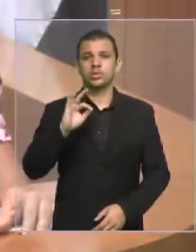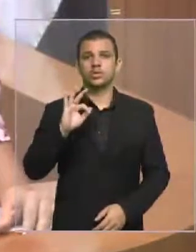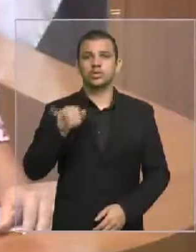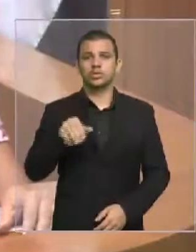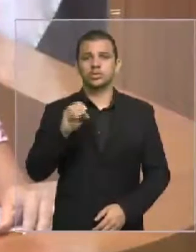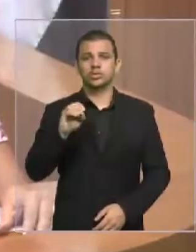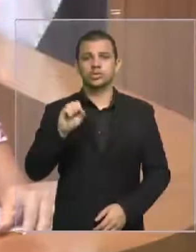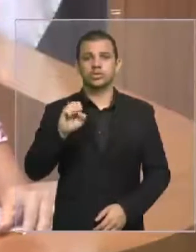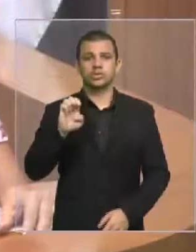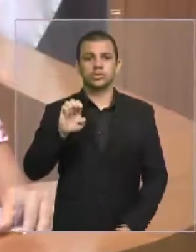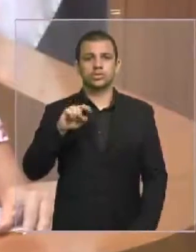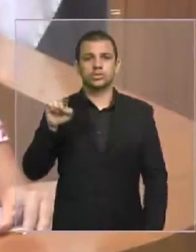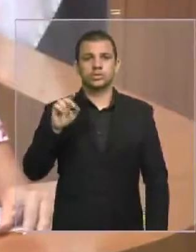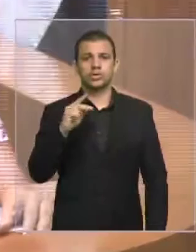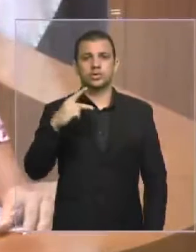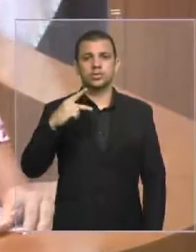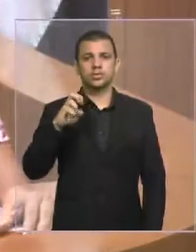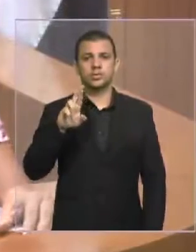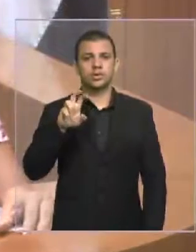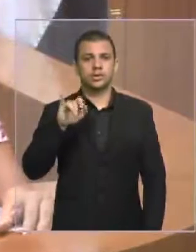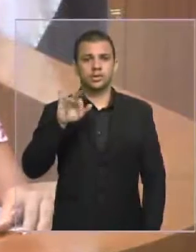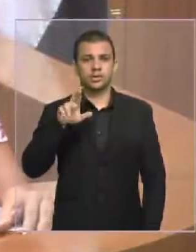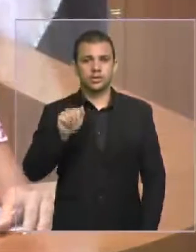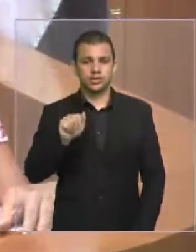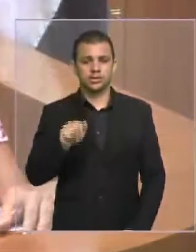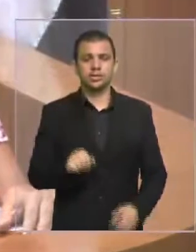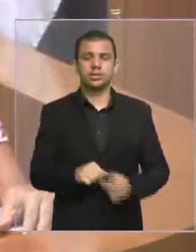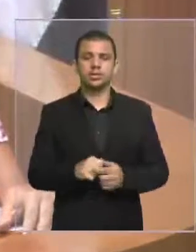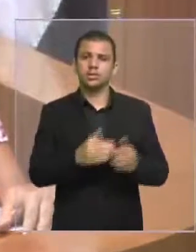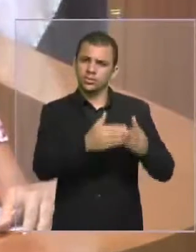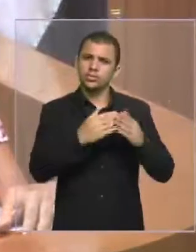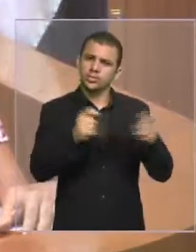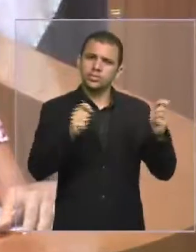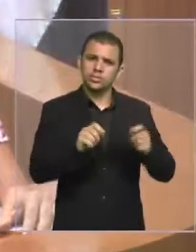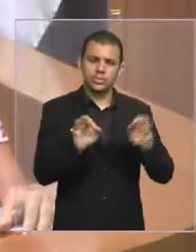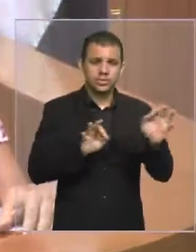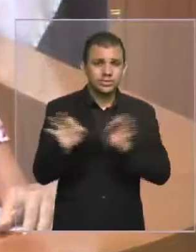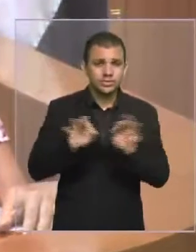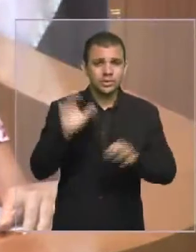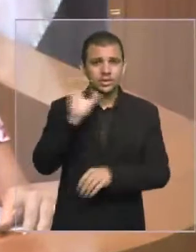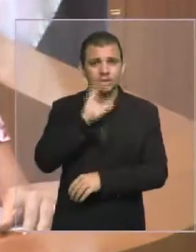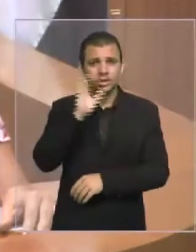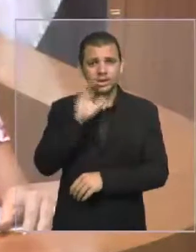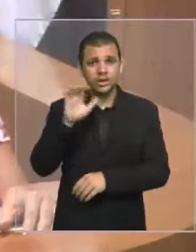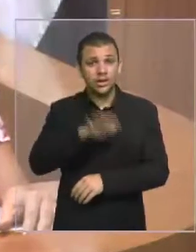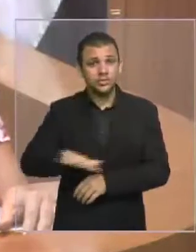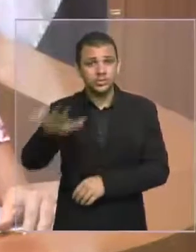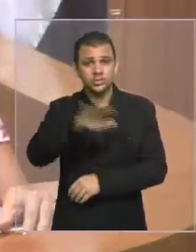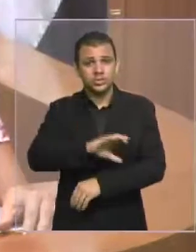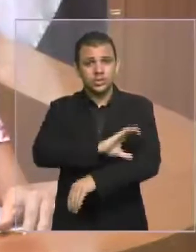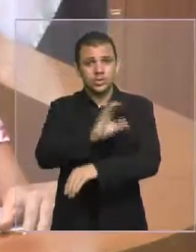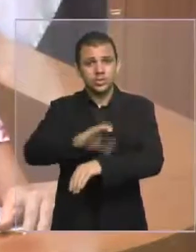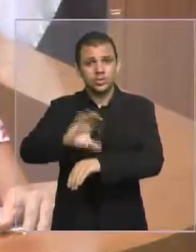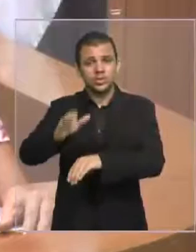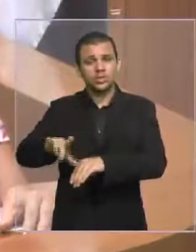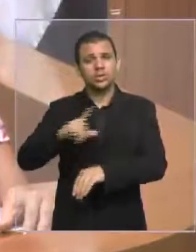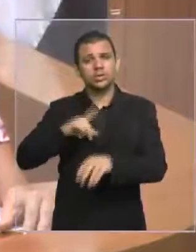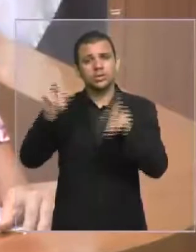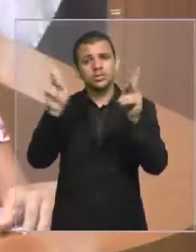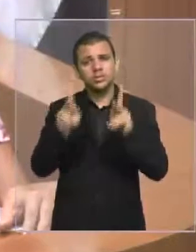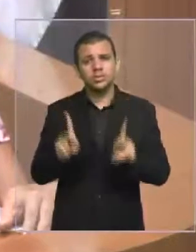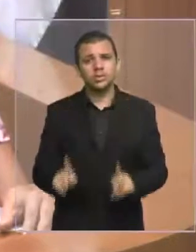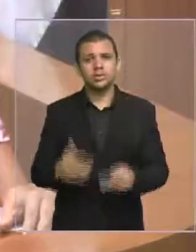para que sejam tomadas as medidas necessárias para restabelecer a paz e o convívio